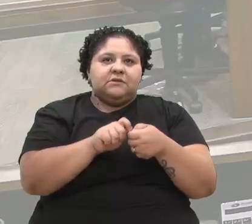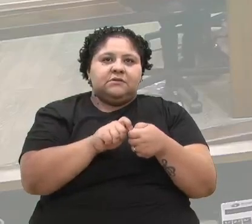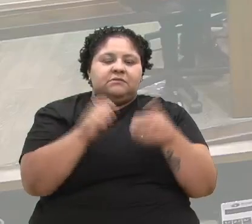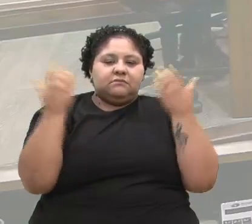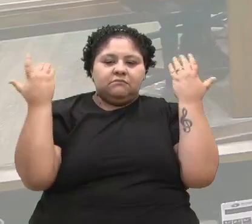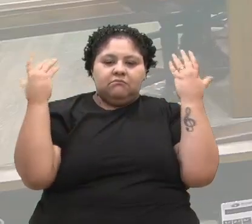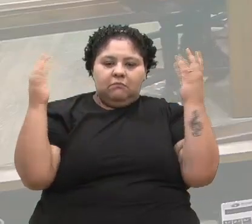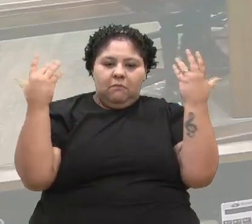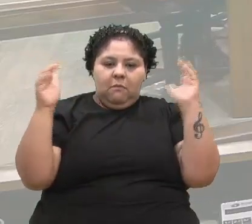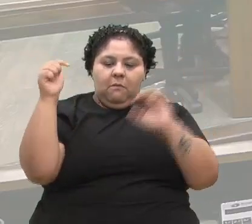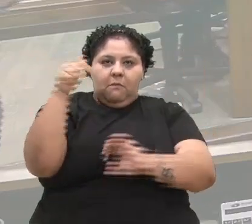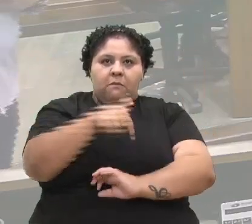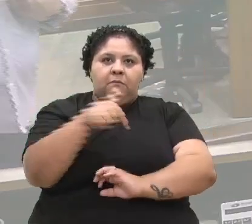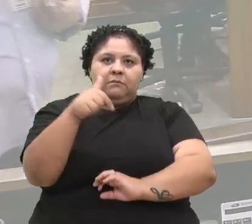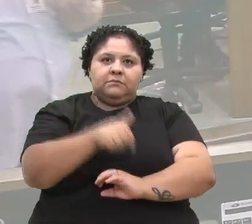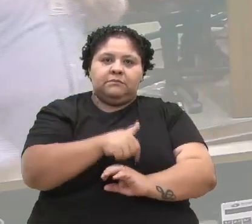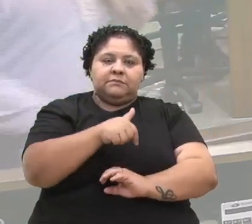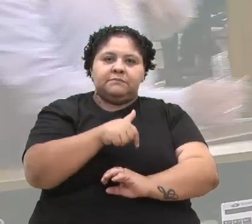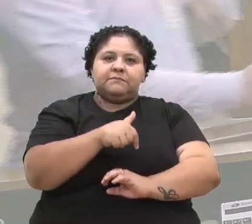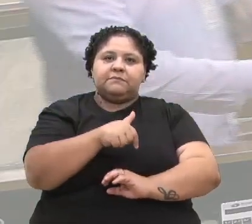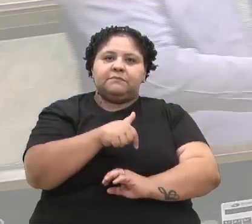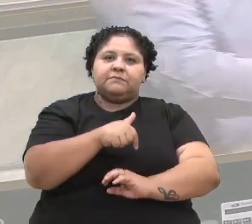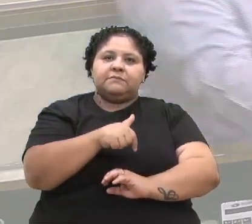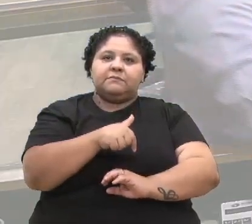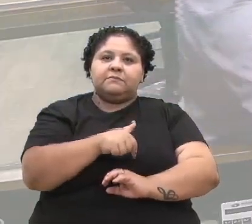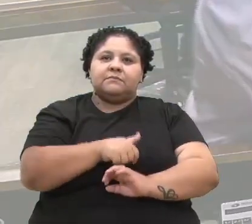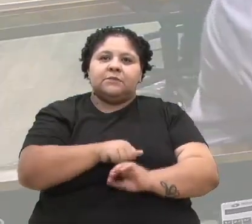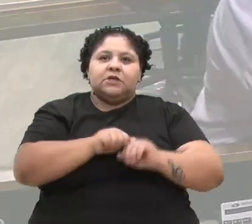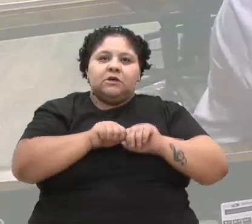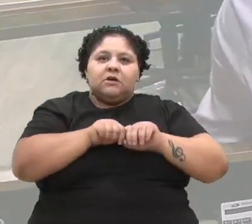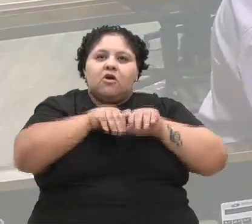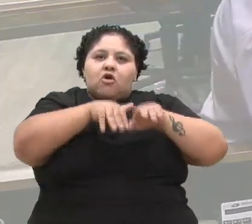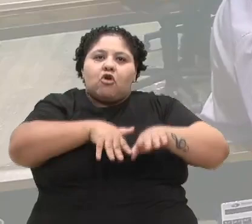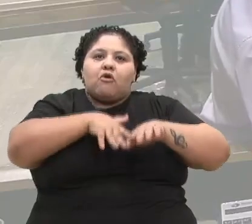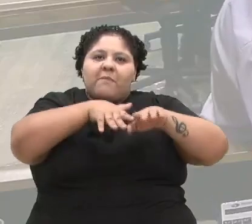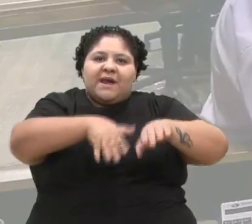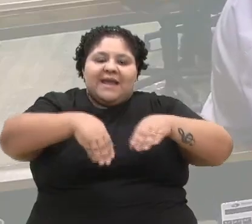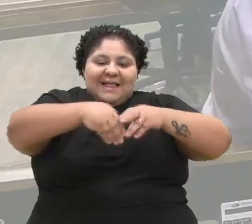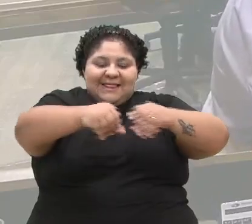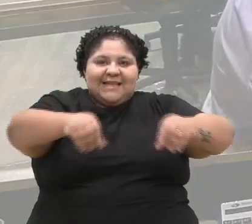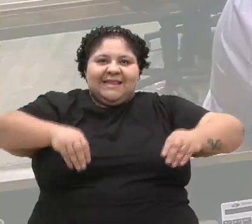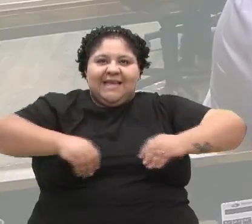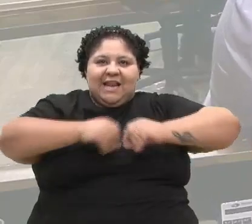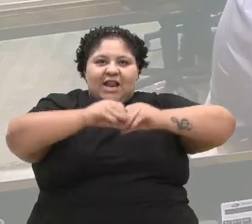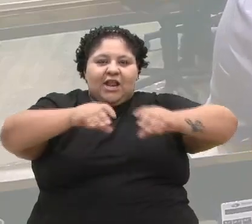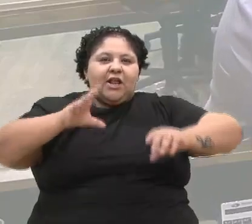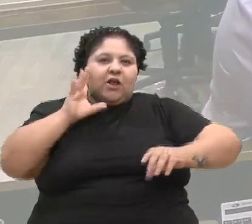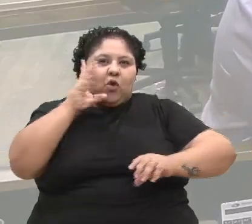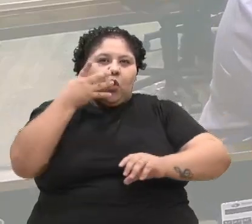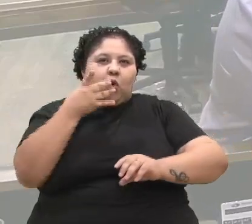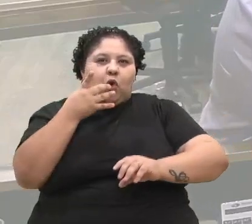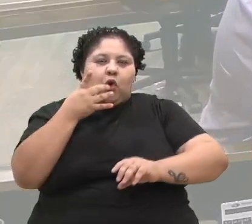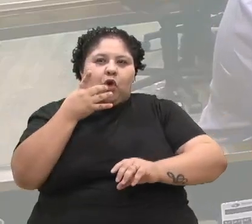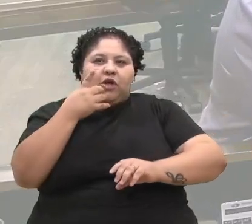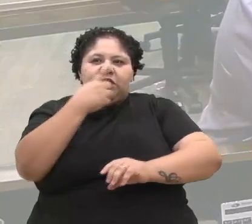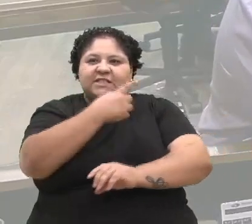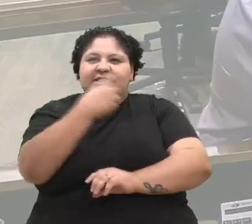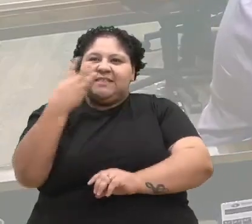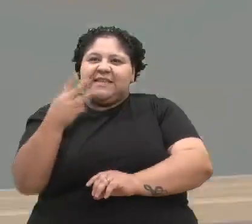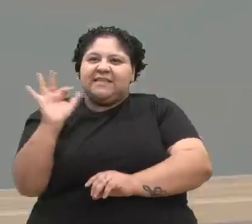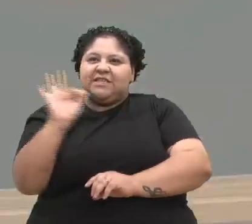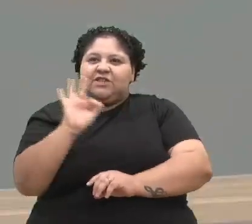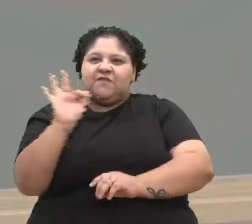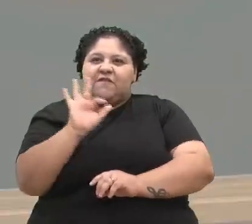parabenizar aqui um voto para a Romaria da Terra, que aconteceu no último dia 13 de fevereiro, IP.